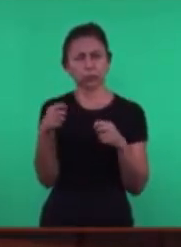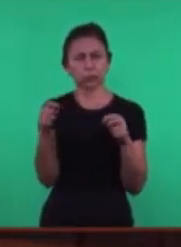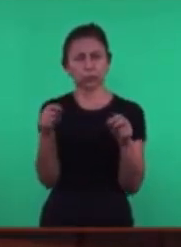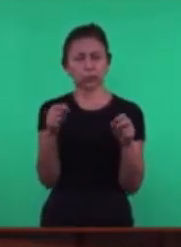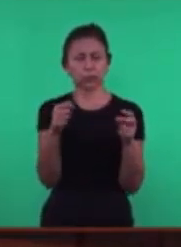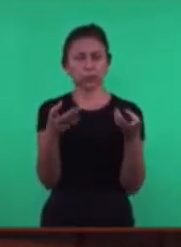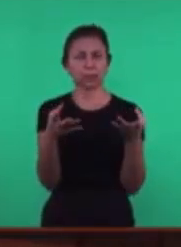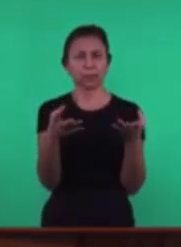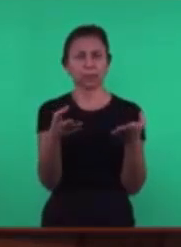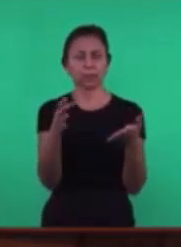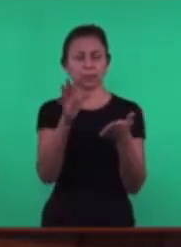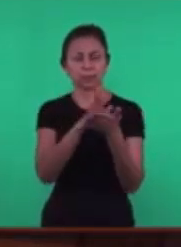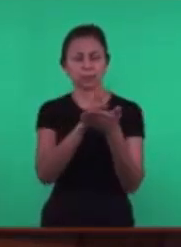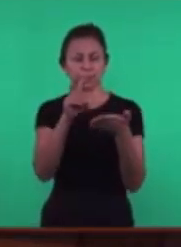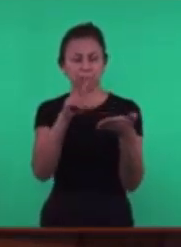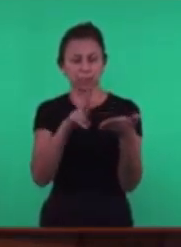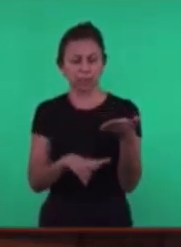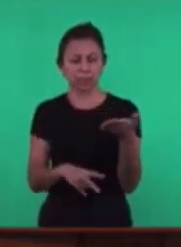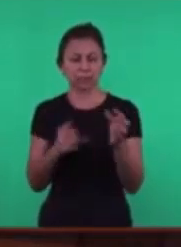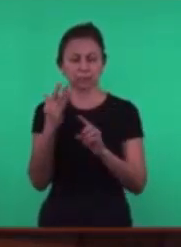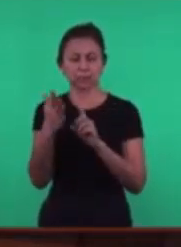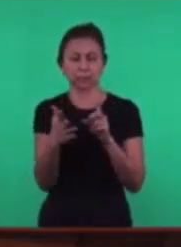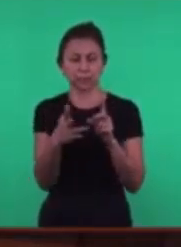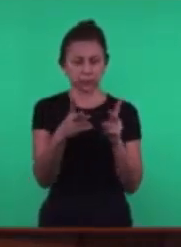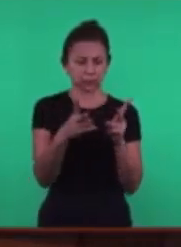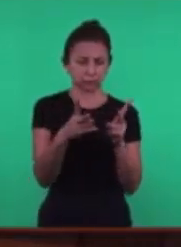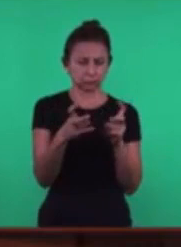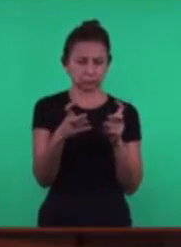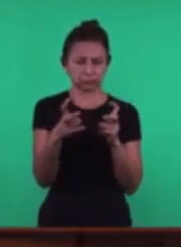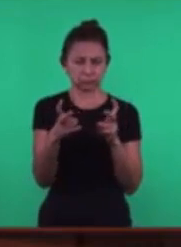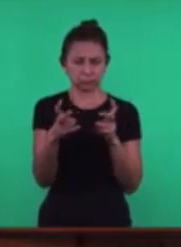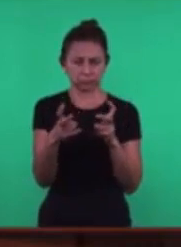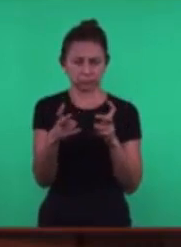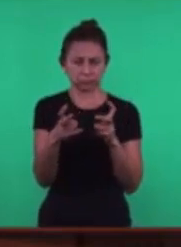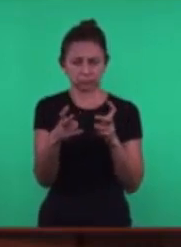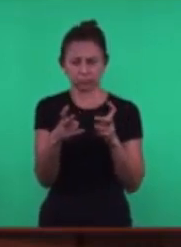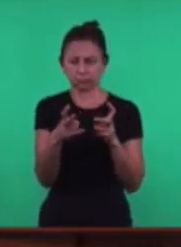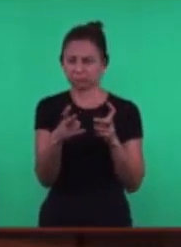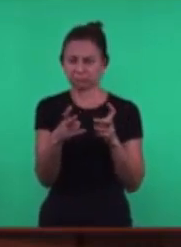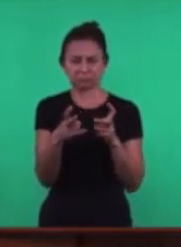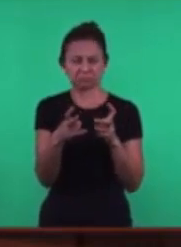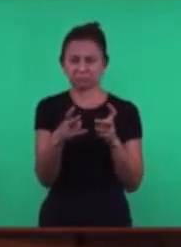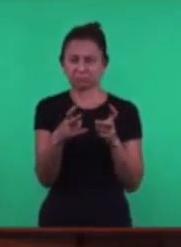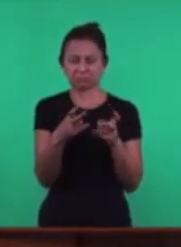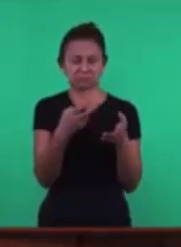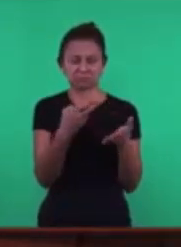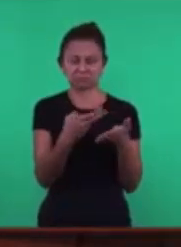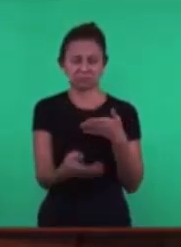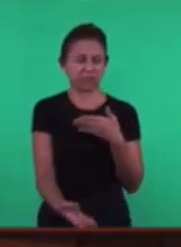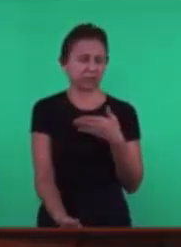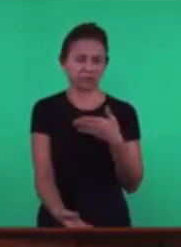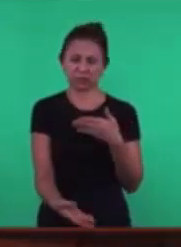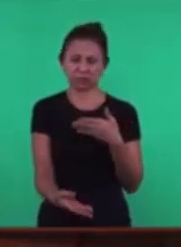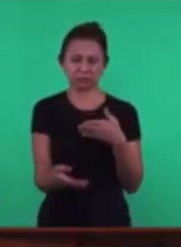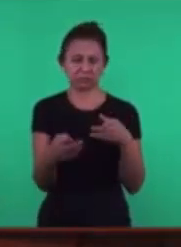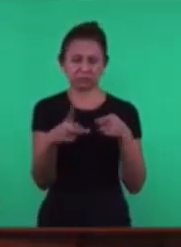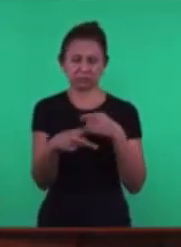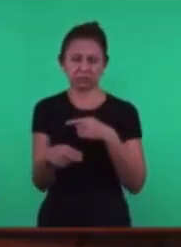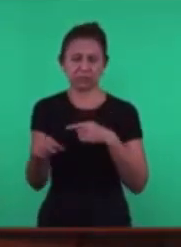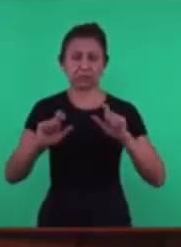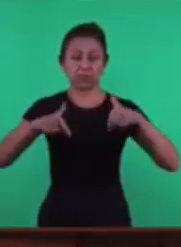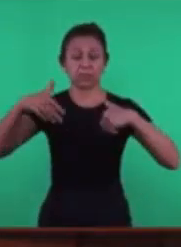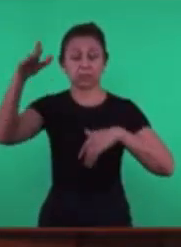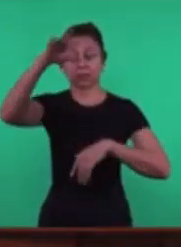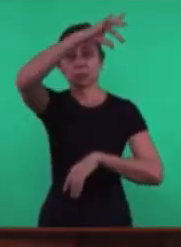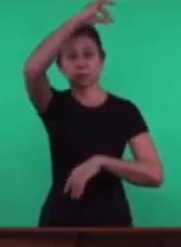palavra Mas ele Não deixa Que o Espírito Santo Tome conta Da vida dele Ele não permite